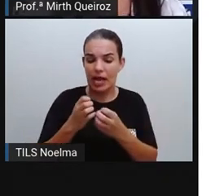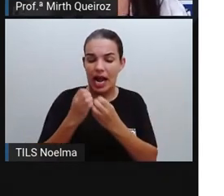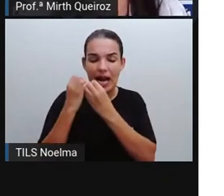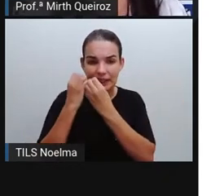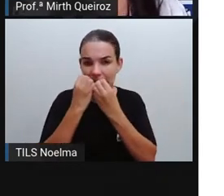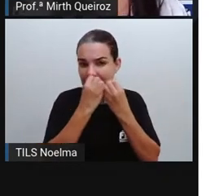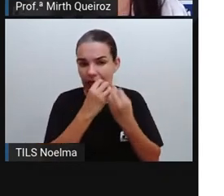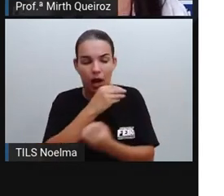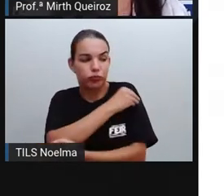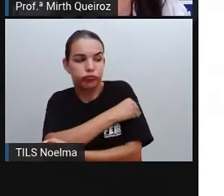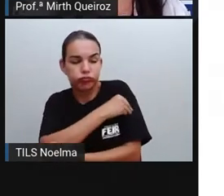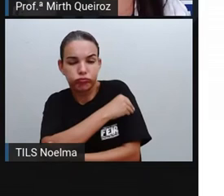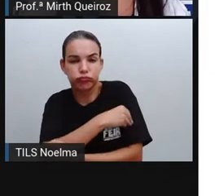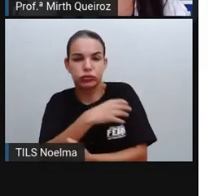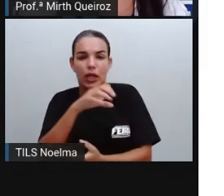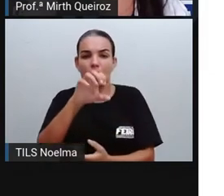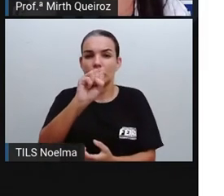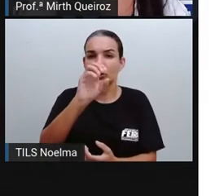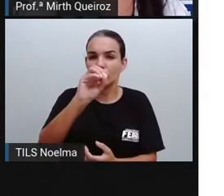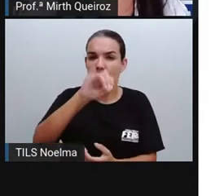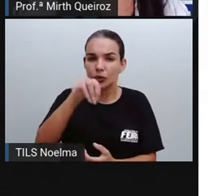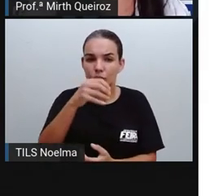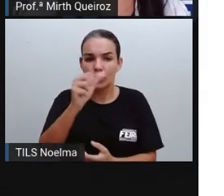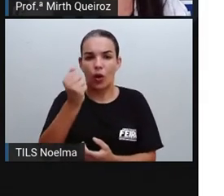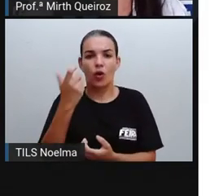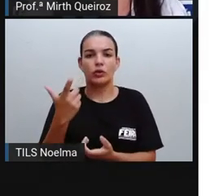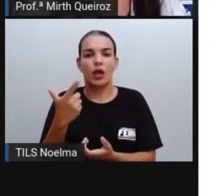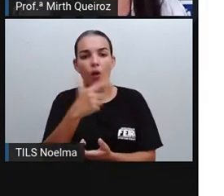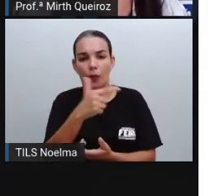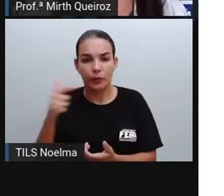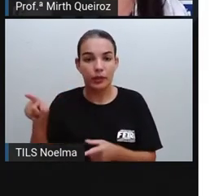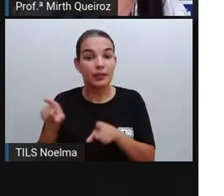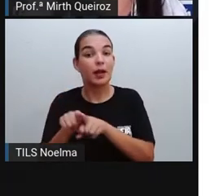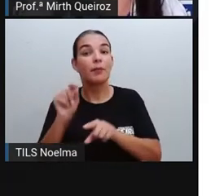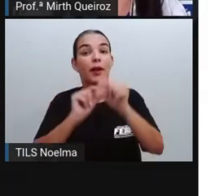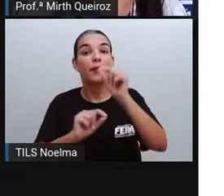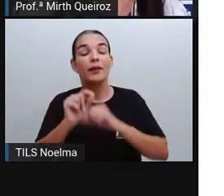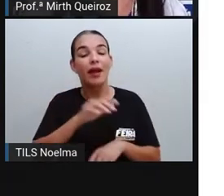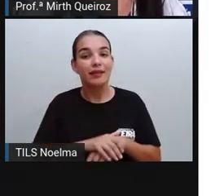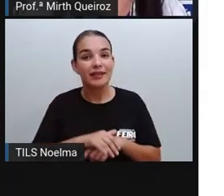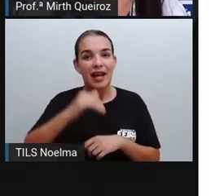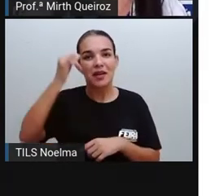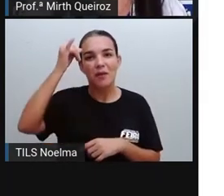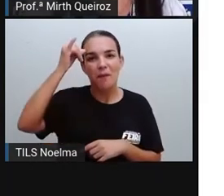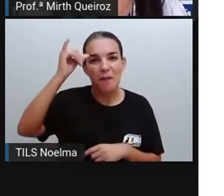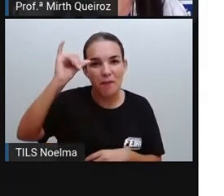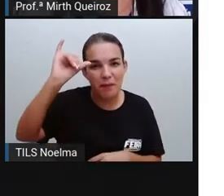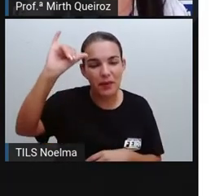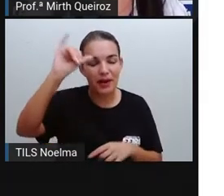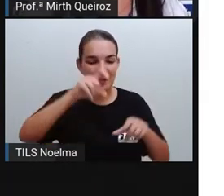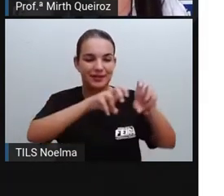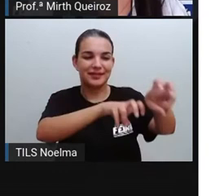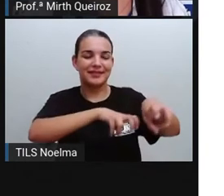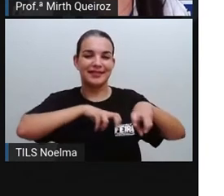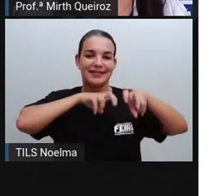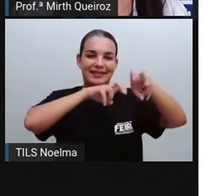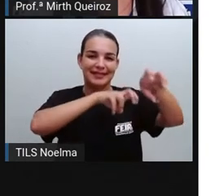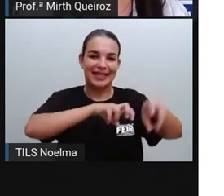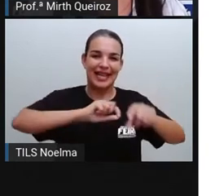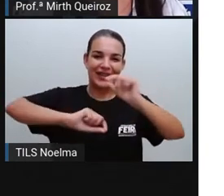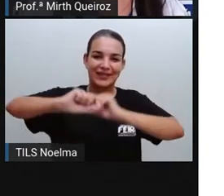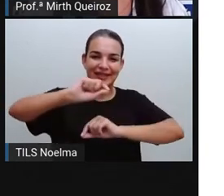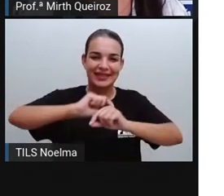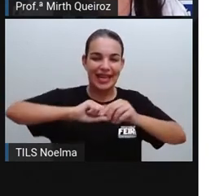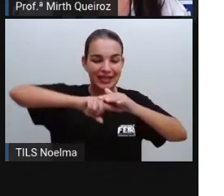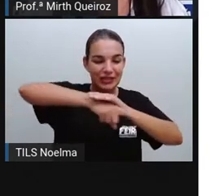algodão, soja, entre outros. E também tem aqueles que vêm da pecuária, que é através